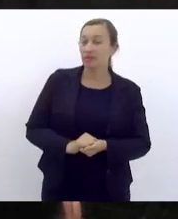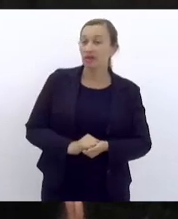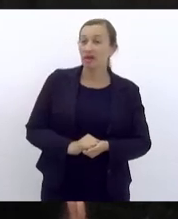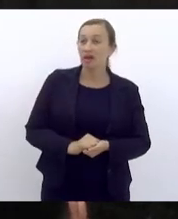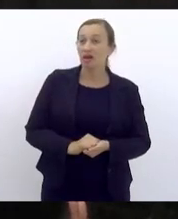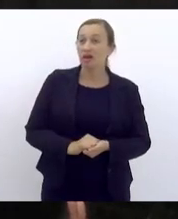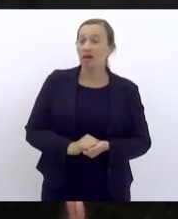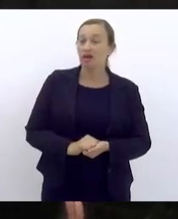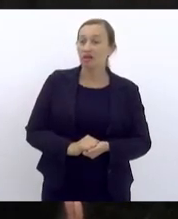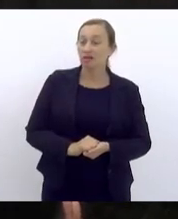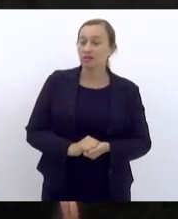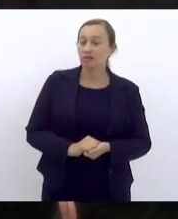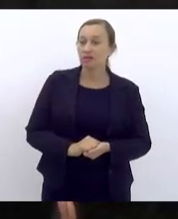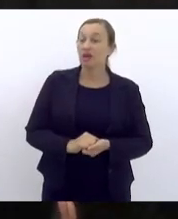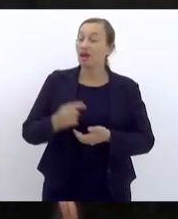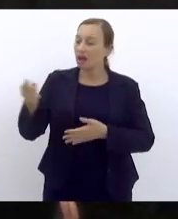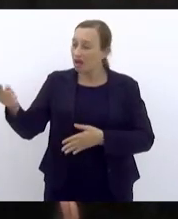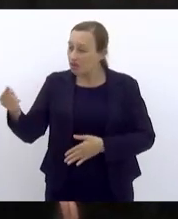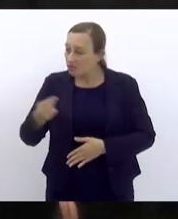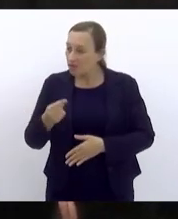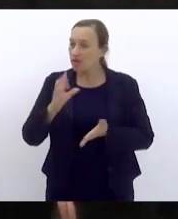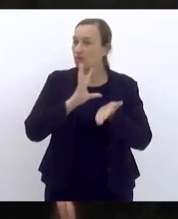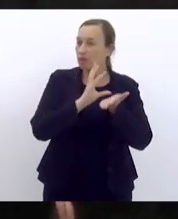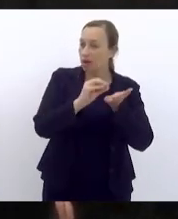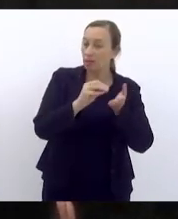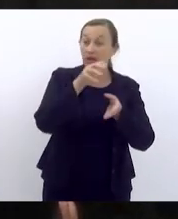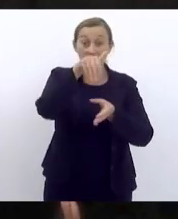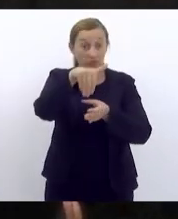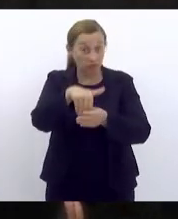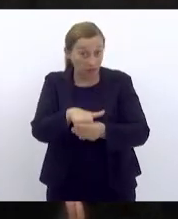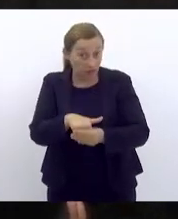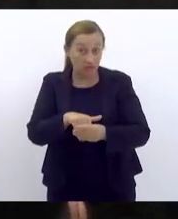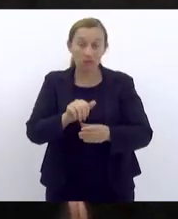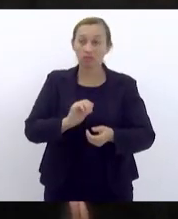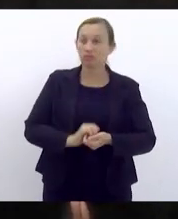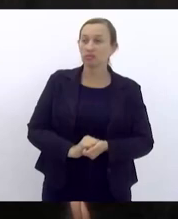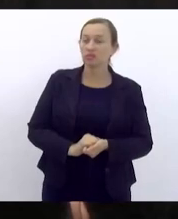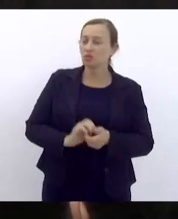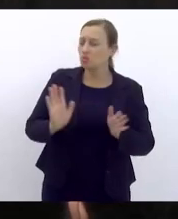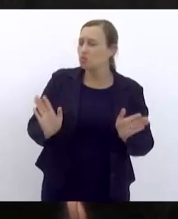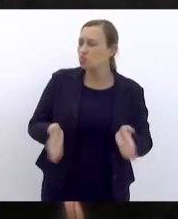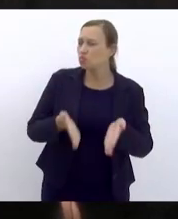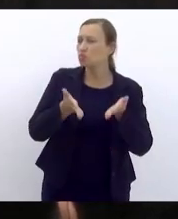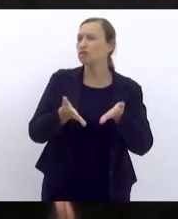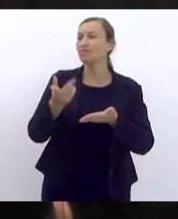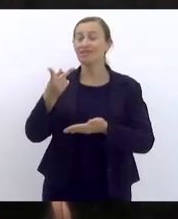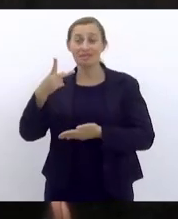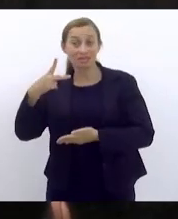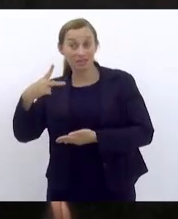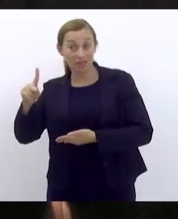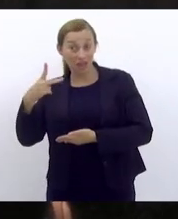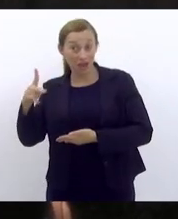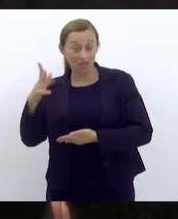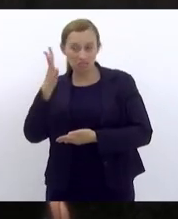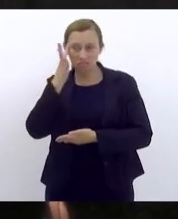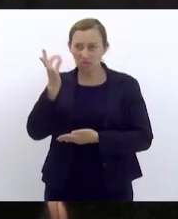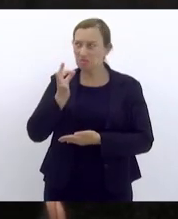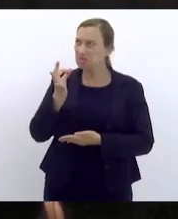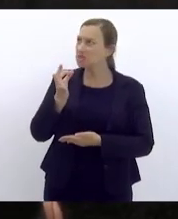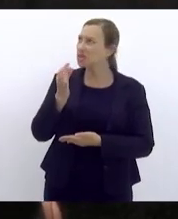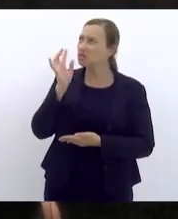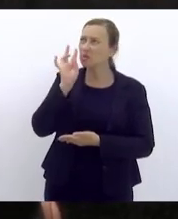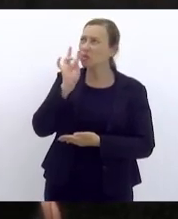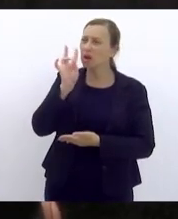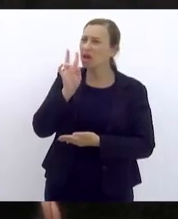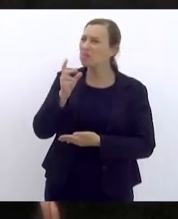trouxe para a pauta de votação uma iniciativa dela eu não sei não me recordo